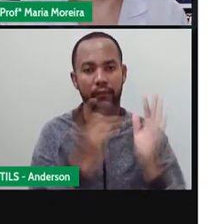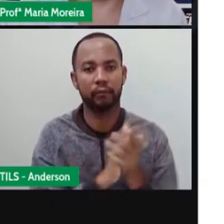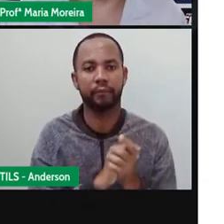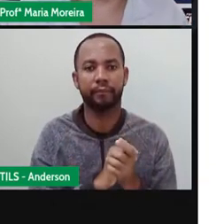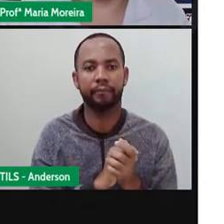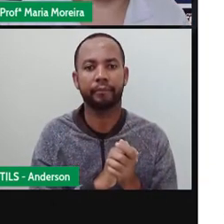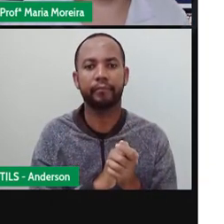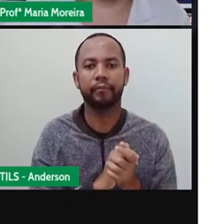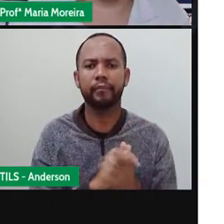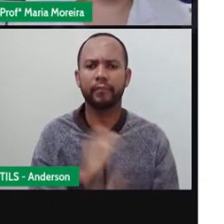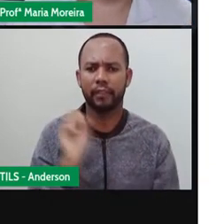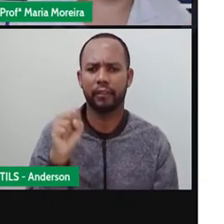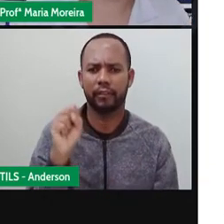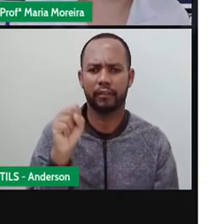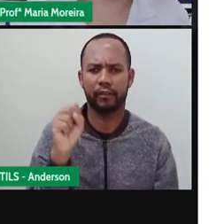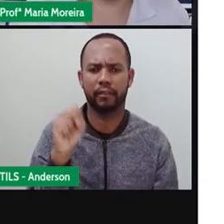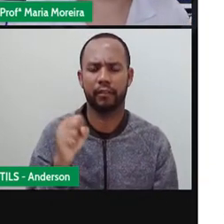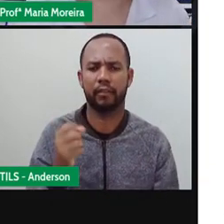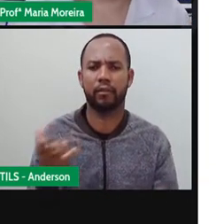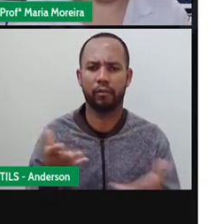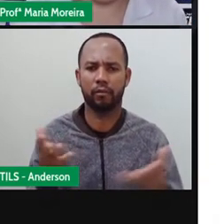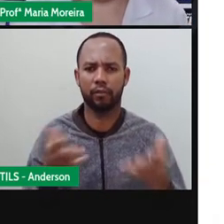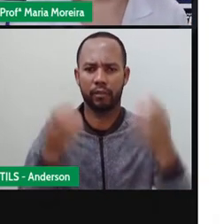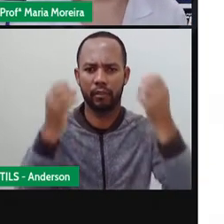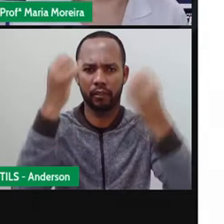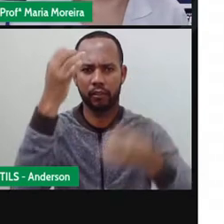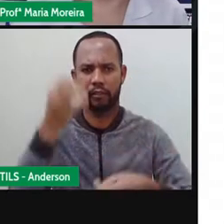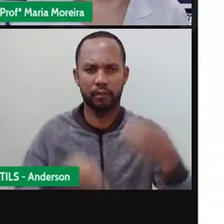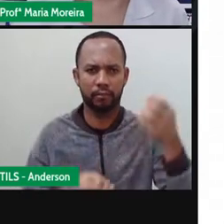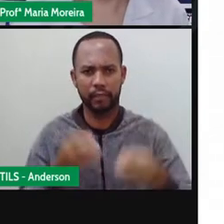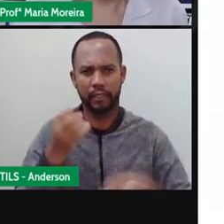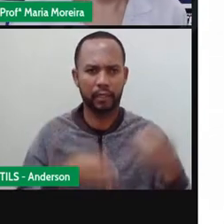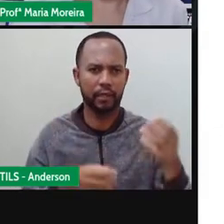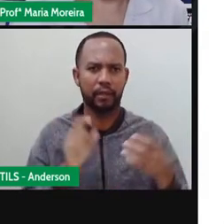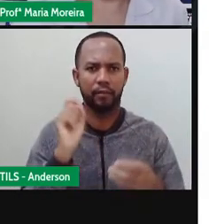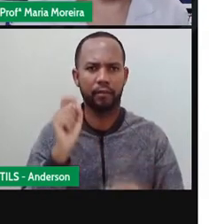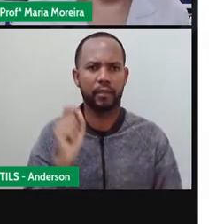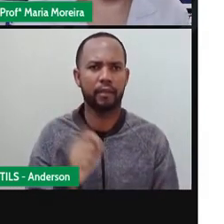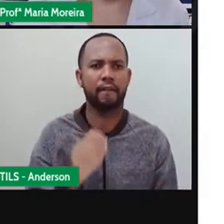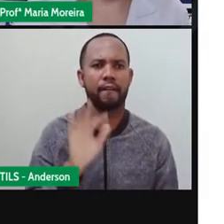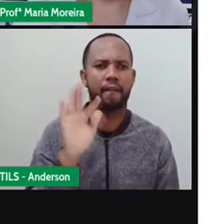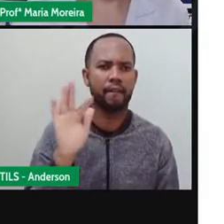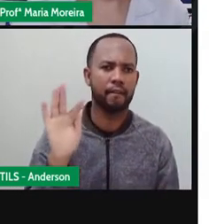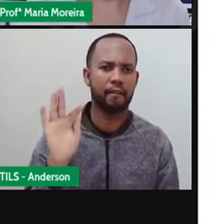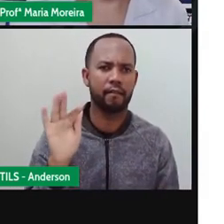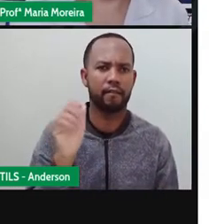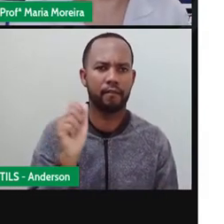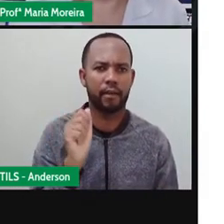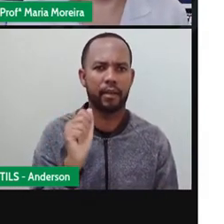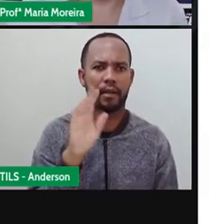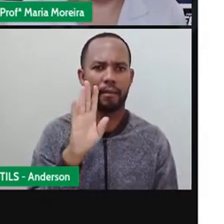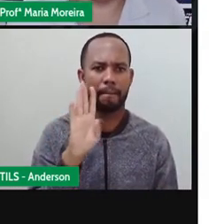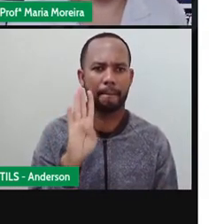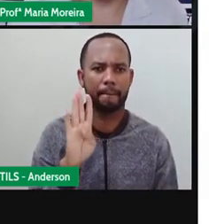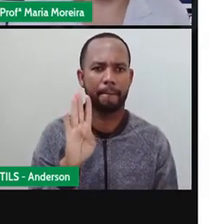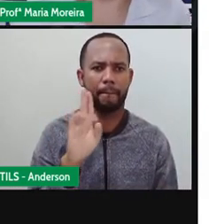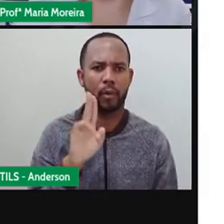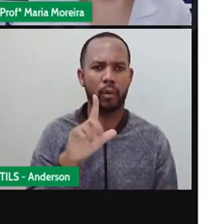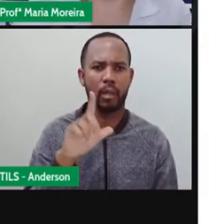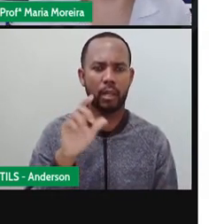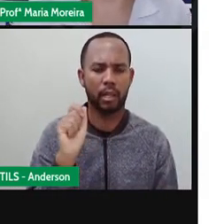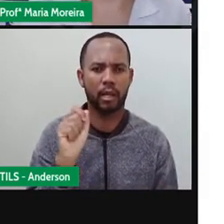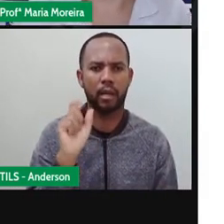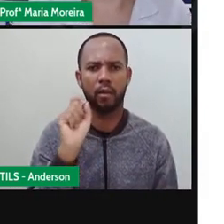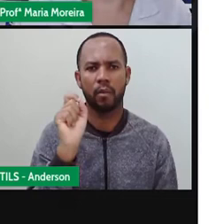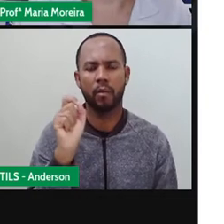Bom, obviamente que sim. Vamos falar sobre a fábula, não é isso? E a fábula é uma narrativa, por